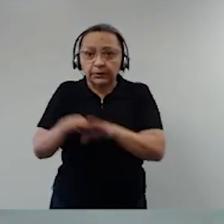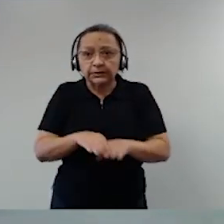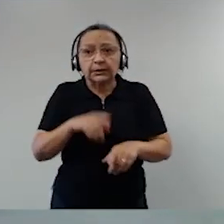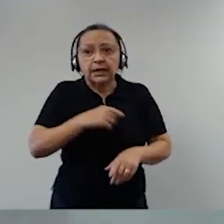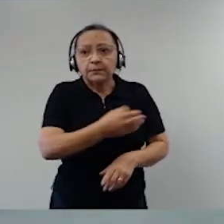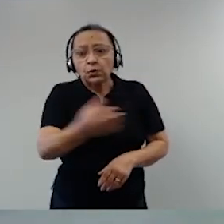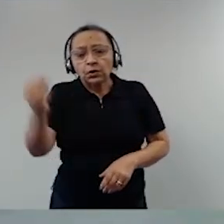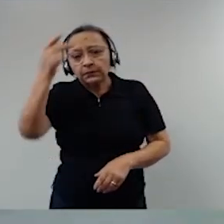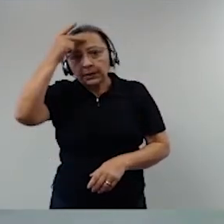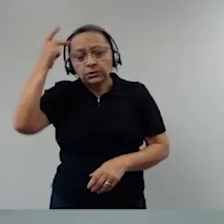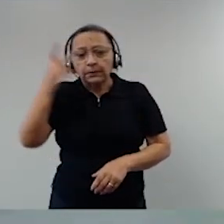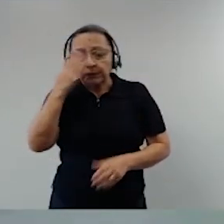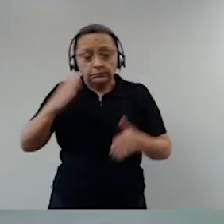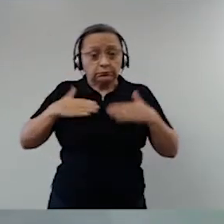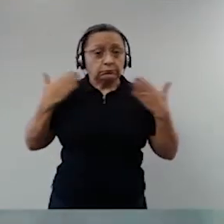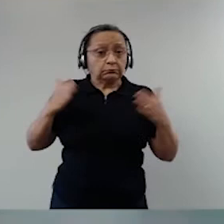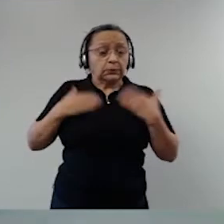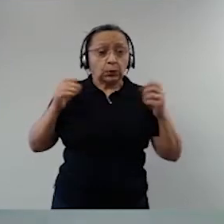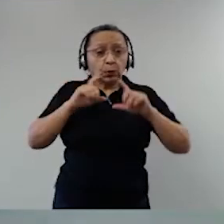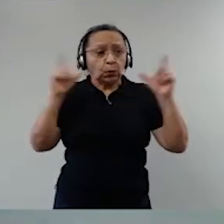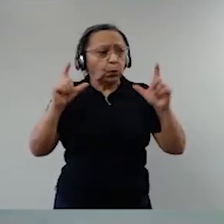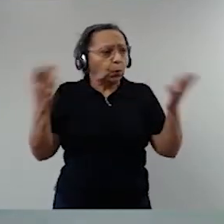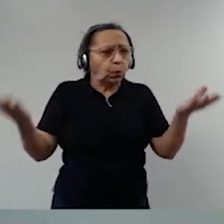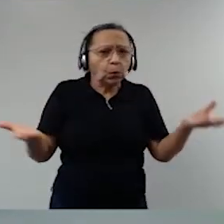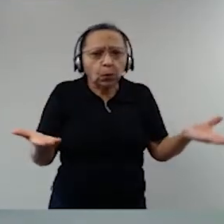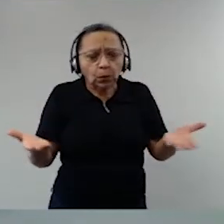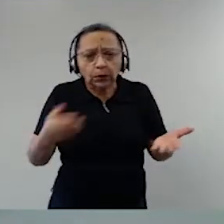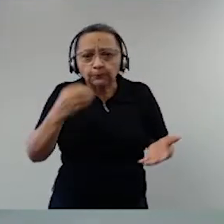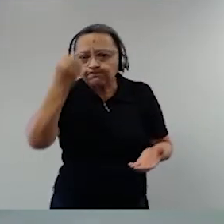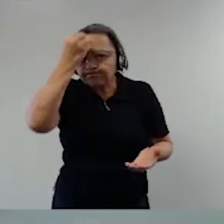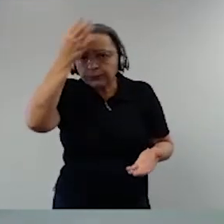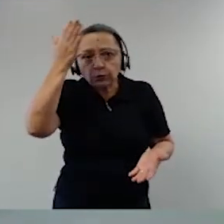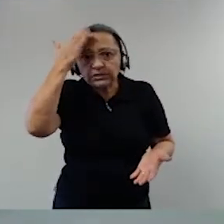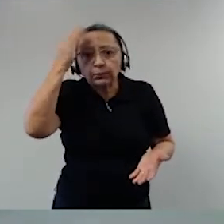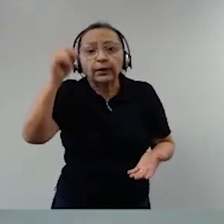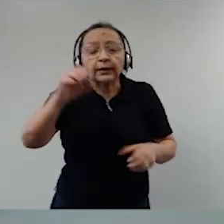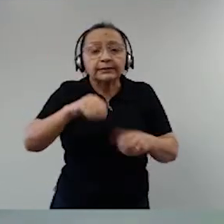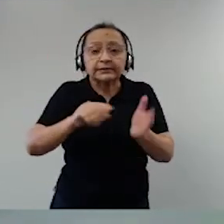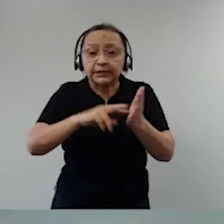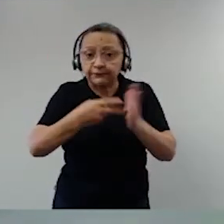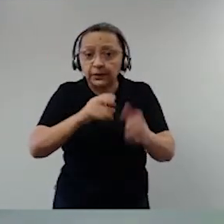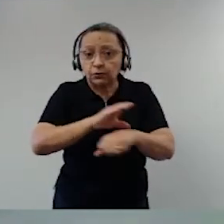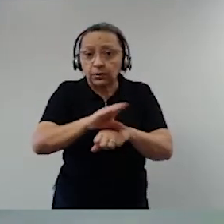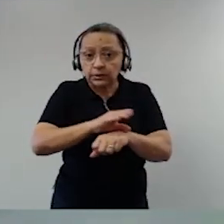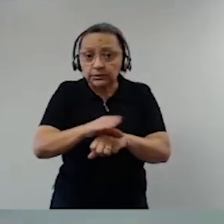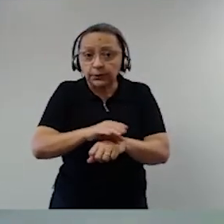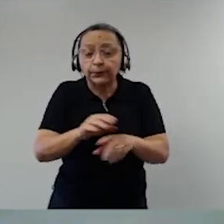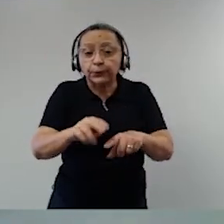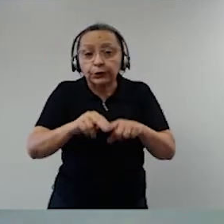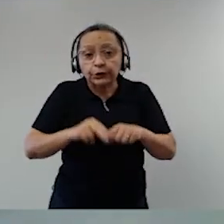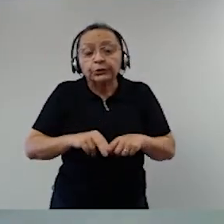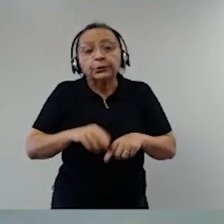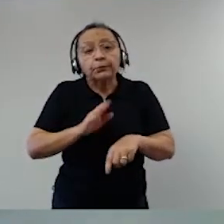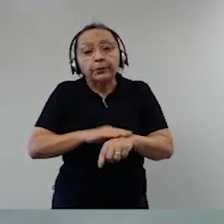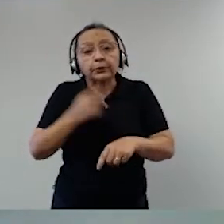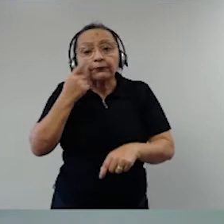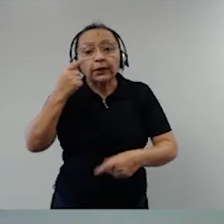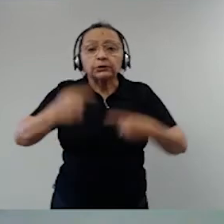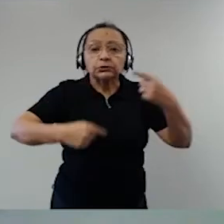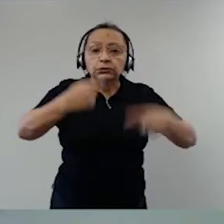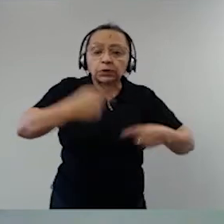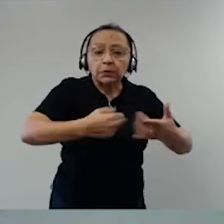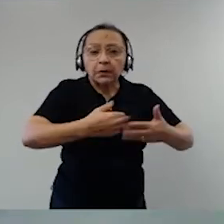que apavora, não sabe o que é a democracia, não tem percepção do que é e apavora com as discussões, com as disputas entre